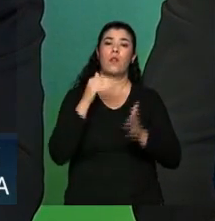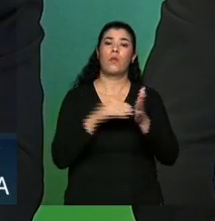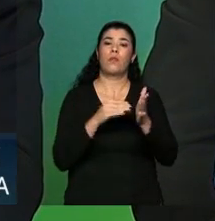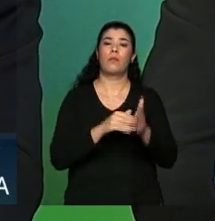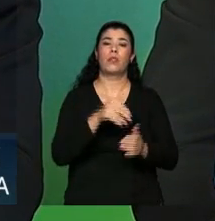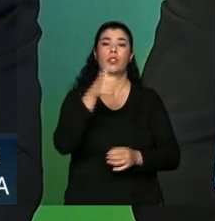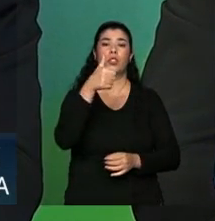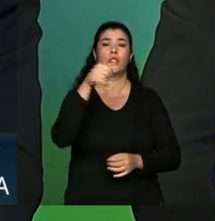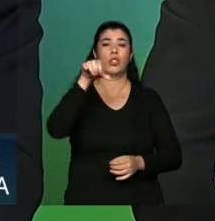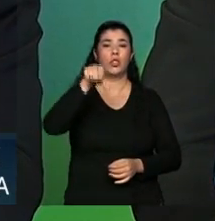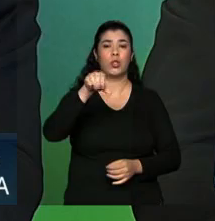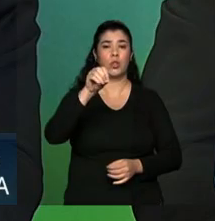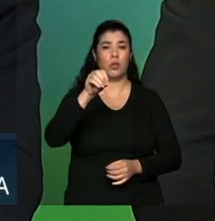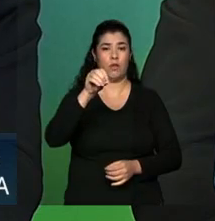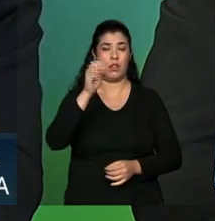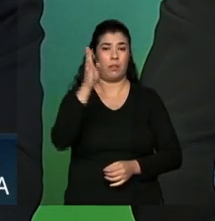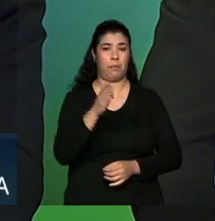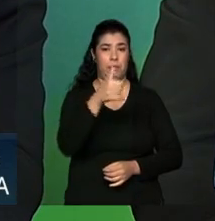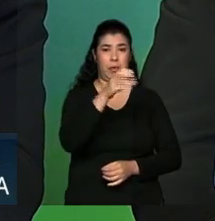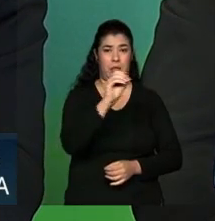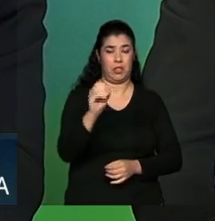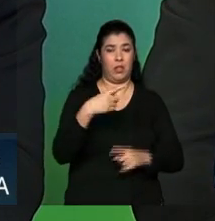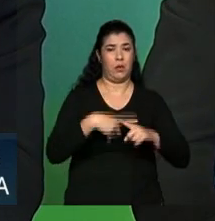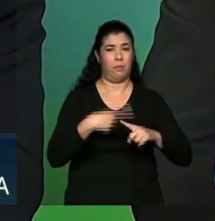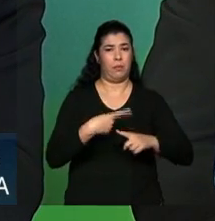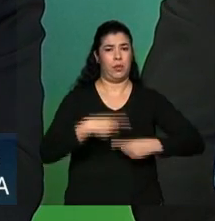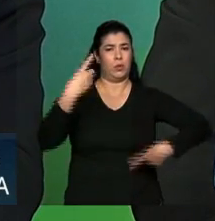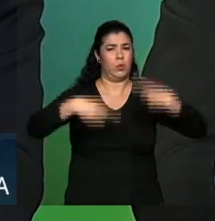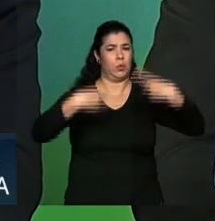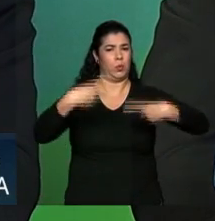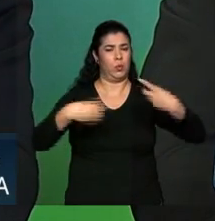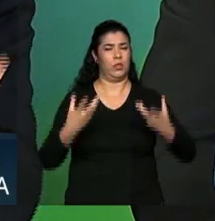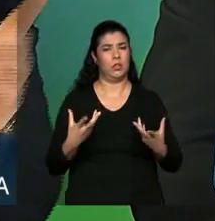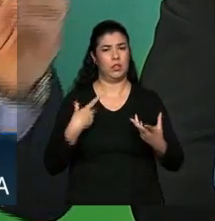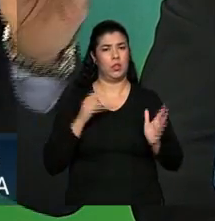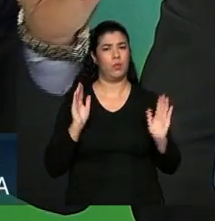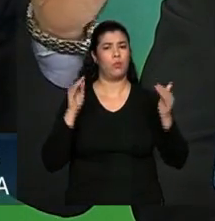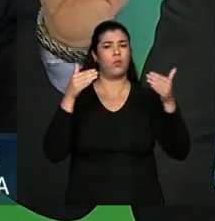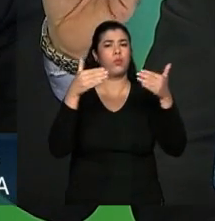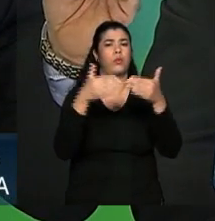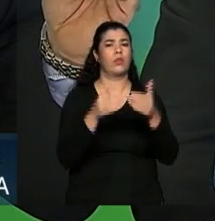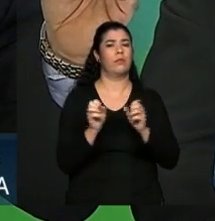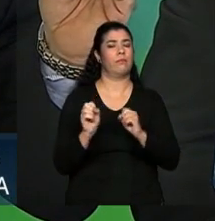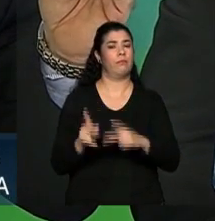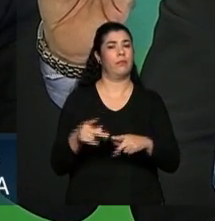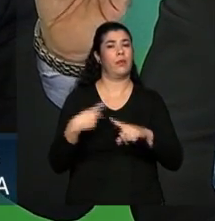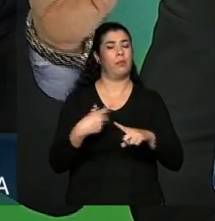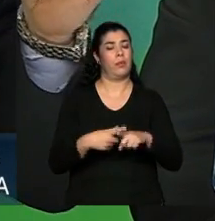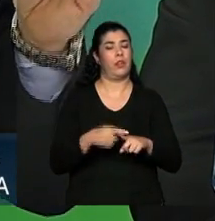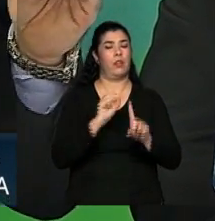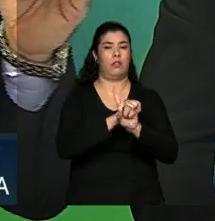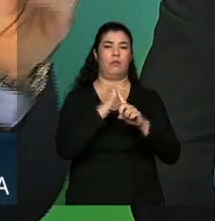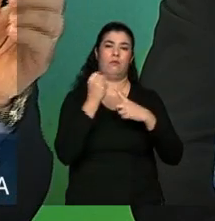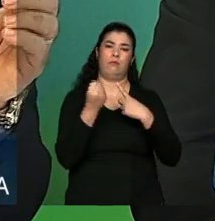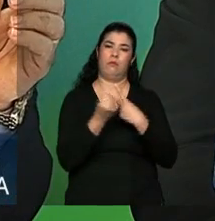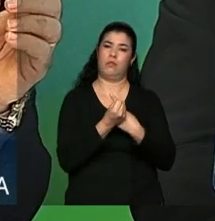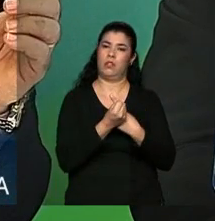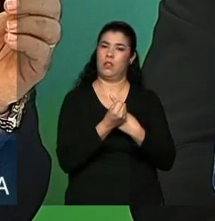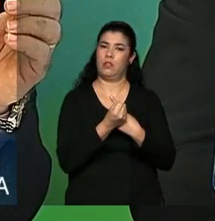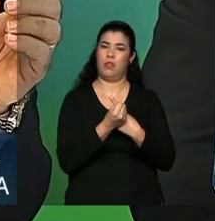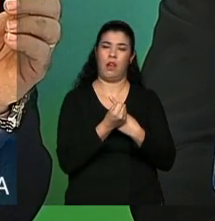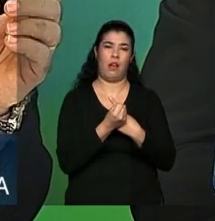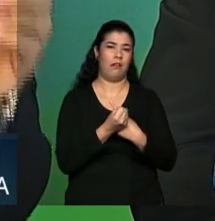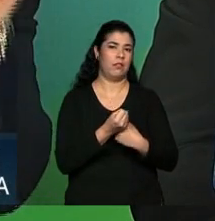E por que nós remetemos essa discussão ao fórum de previdência? Porque a sociedade não vai parar de